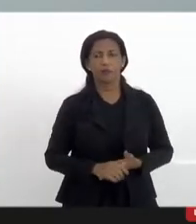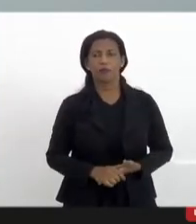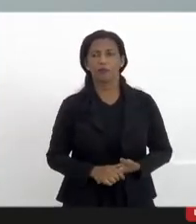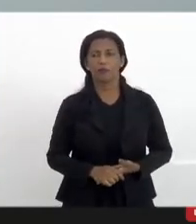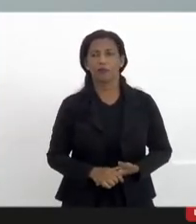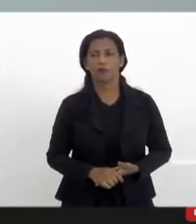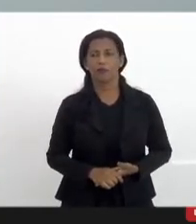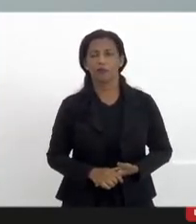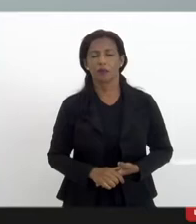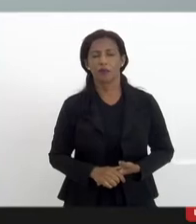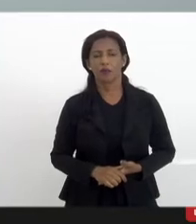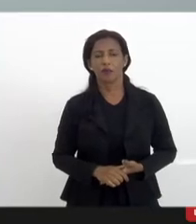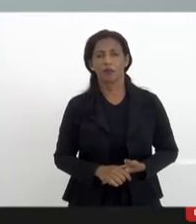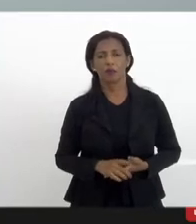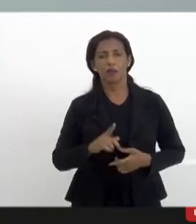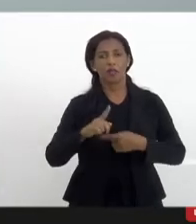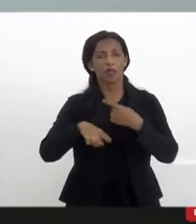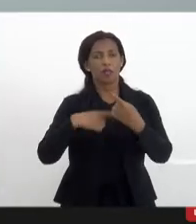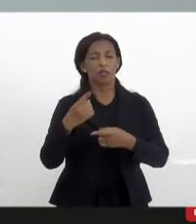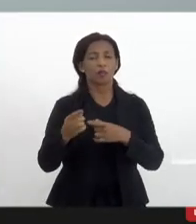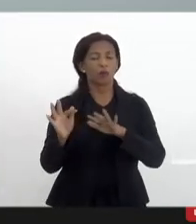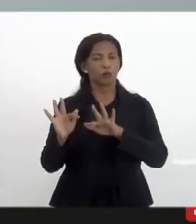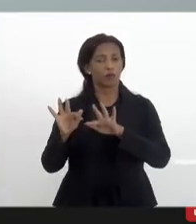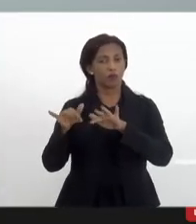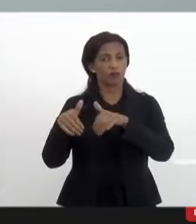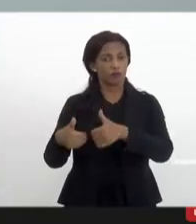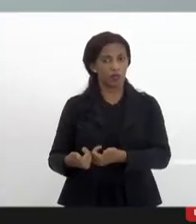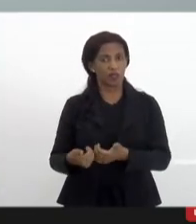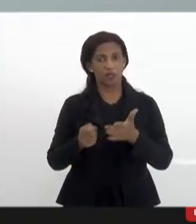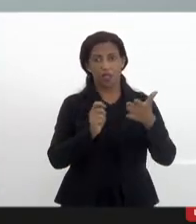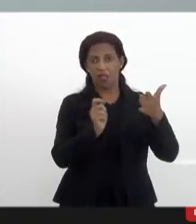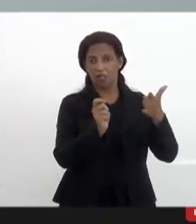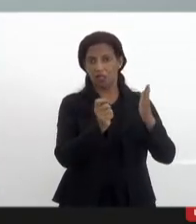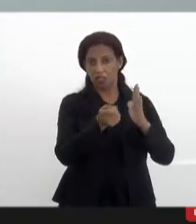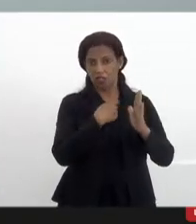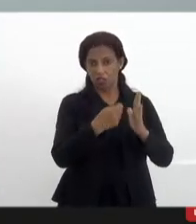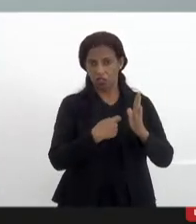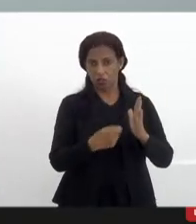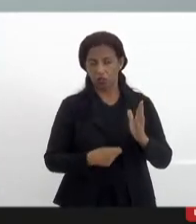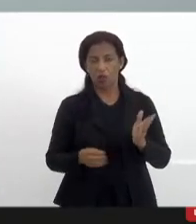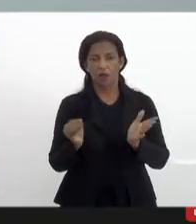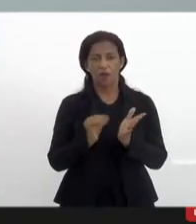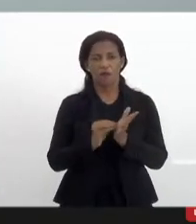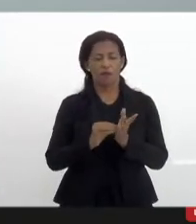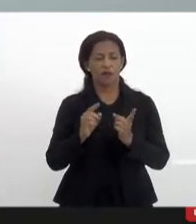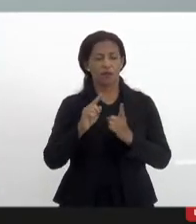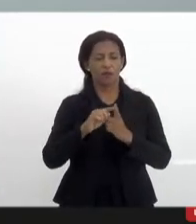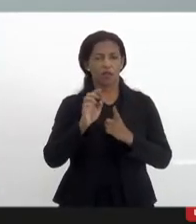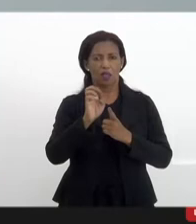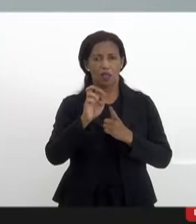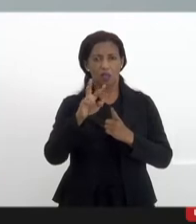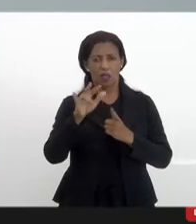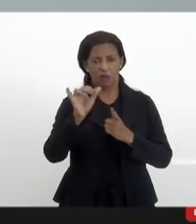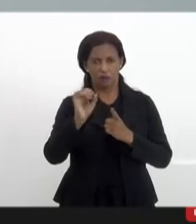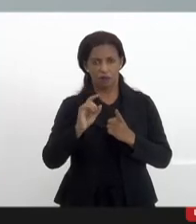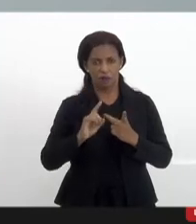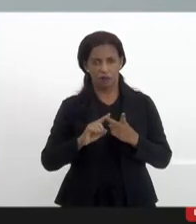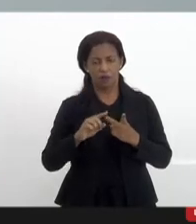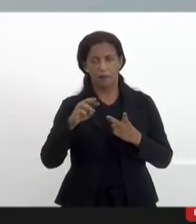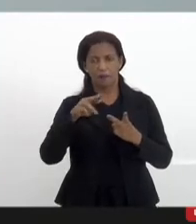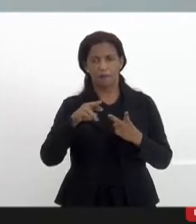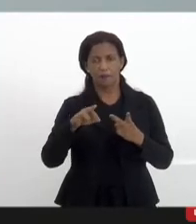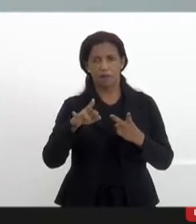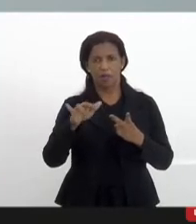Mônica nós vamos encerrar as inscrições eu tenho a inscrição do Evandro Gomes da Rádio Bicuda e do